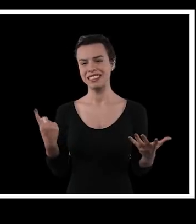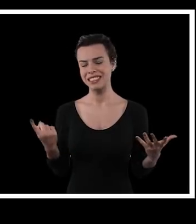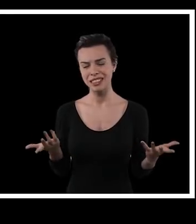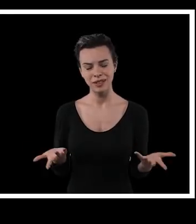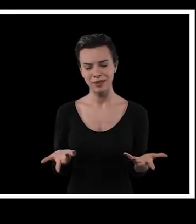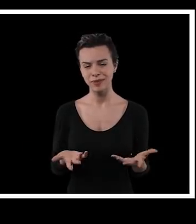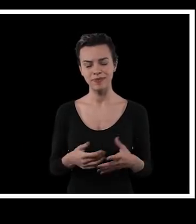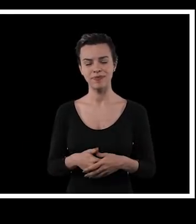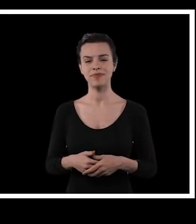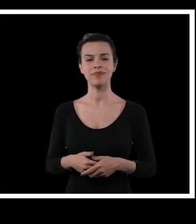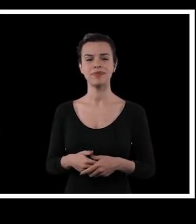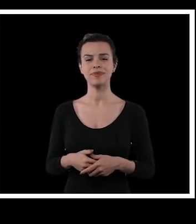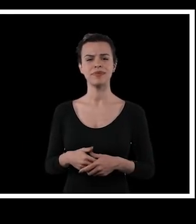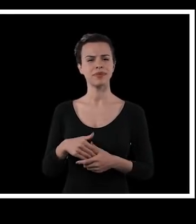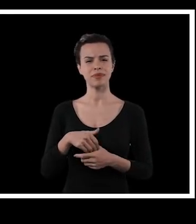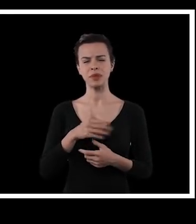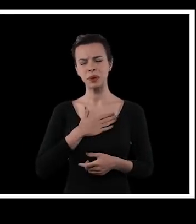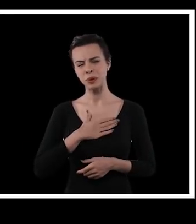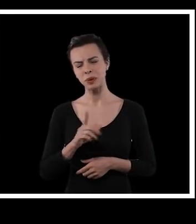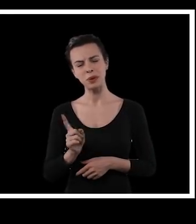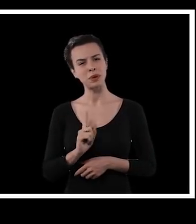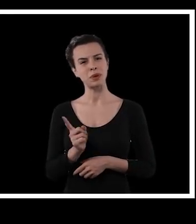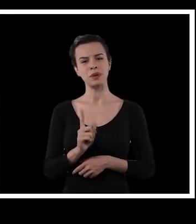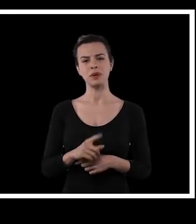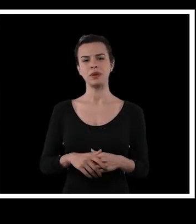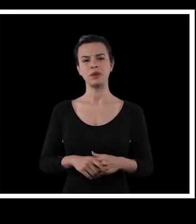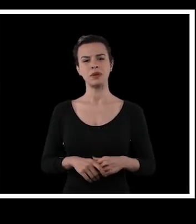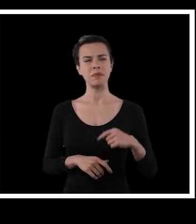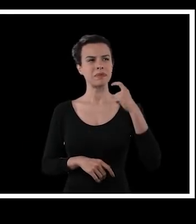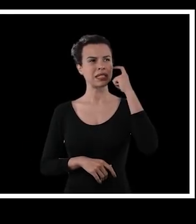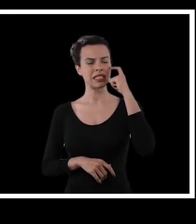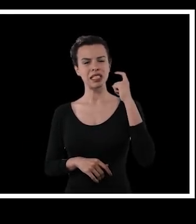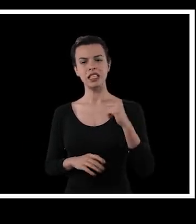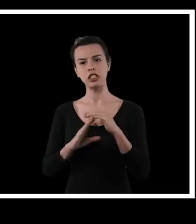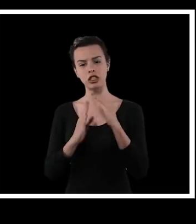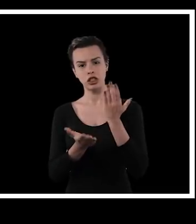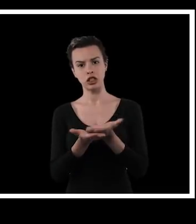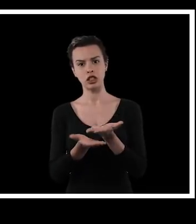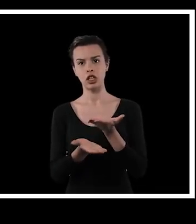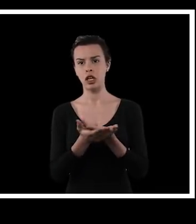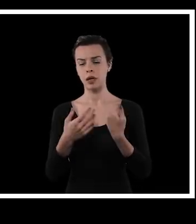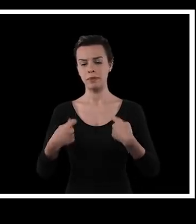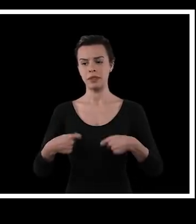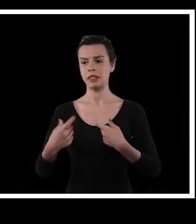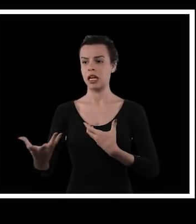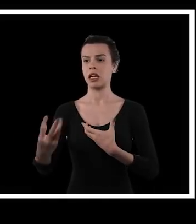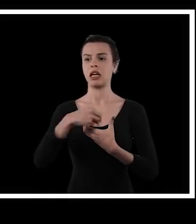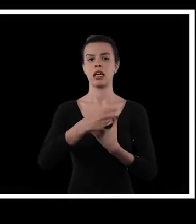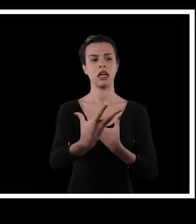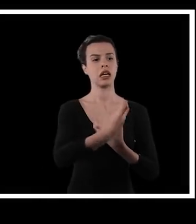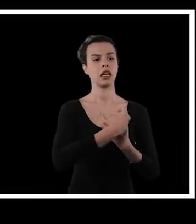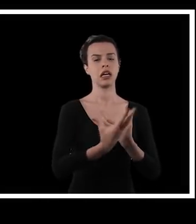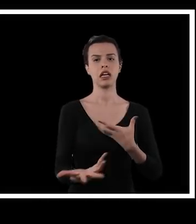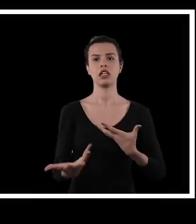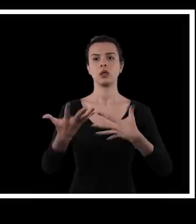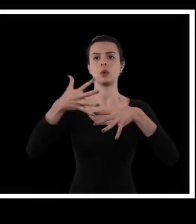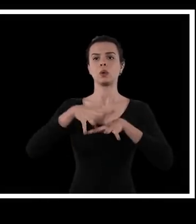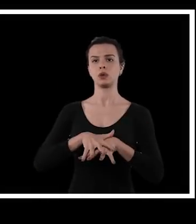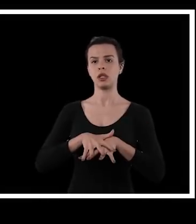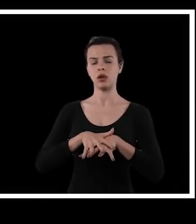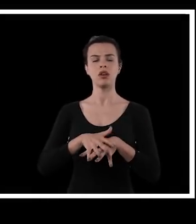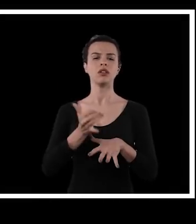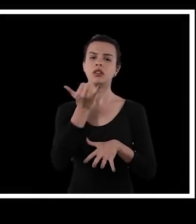meio esquisito, assim, não gosto dessa ideia de que a escola precisa incluir.